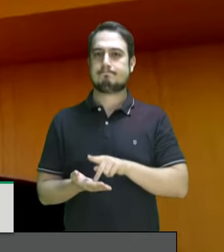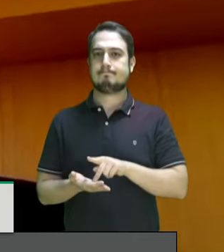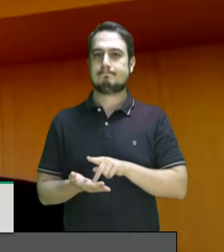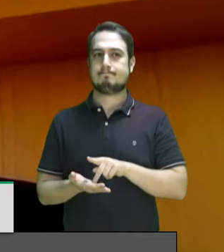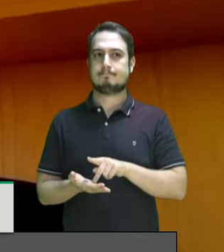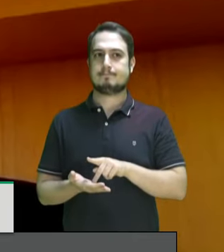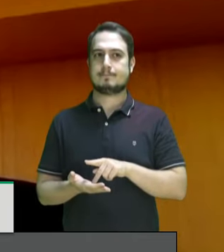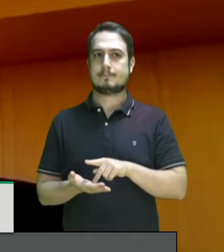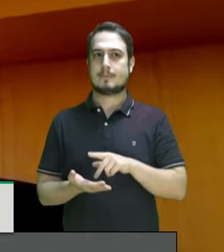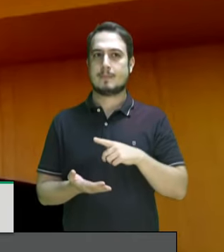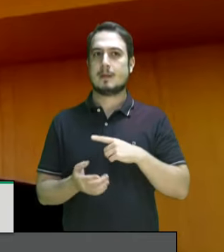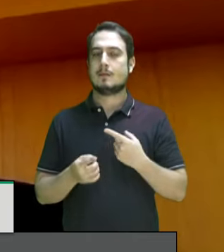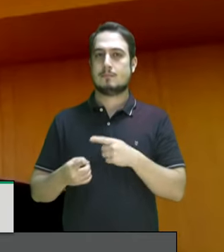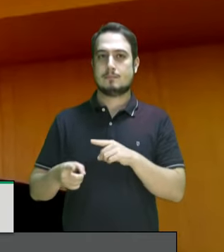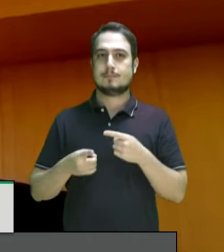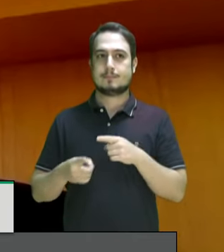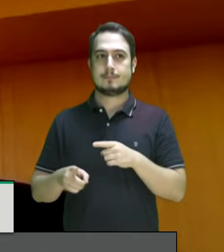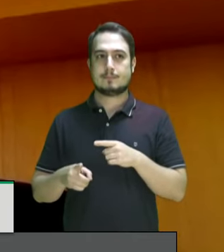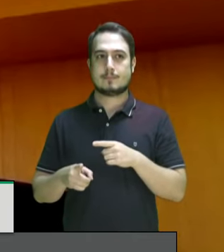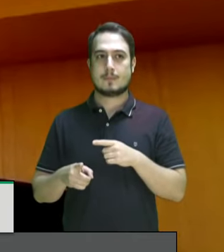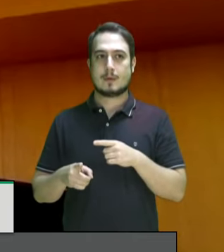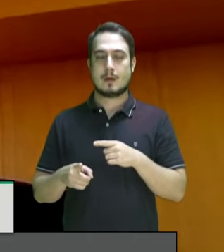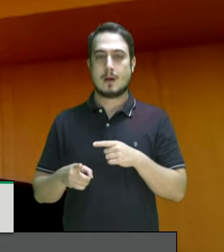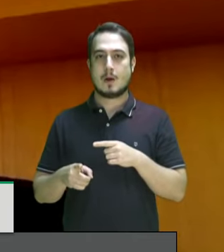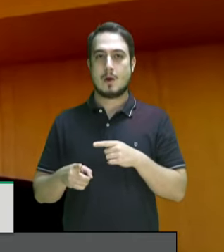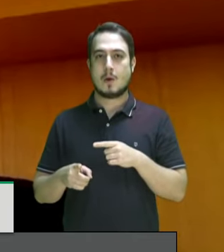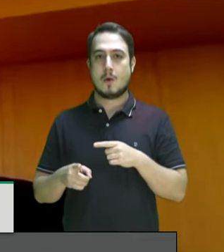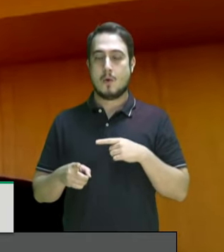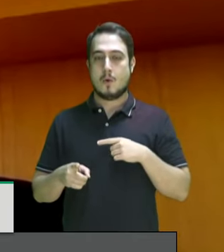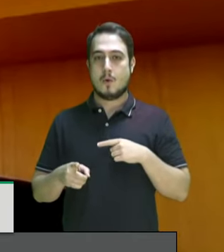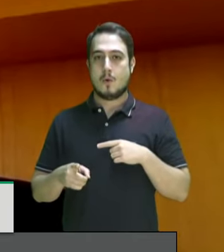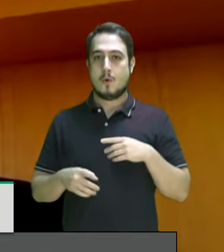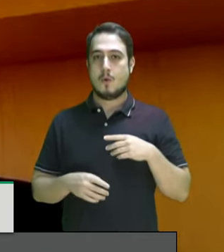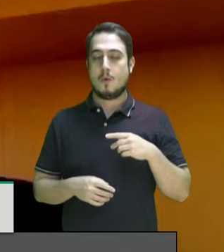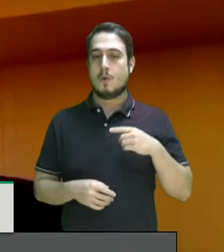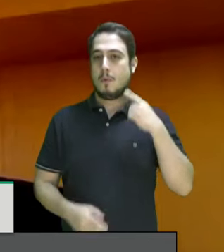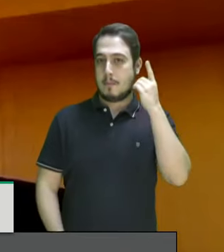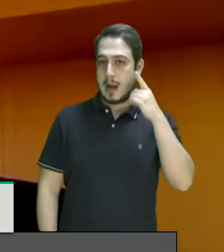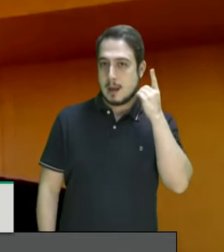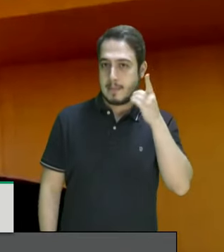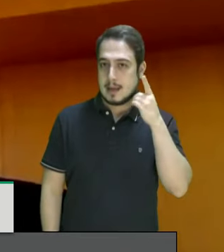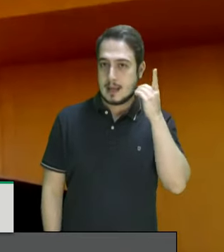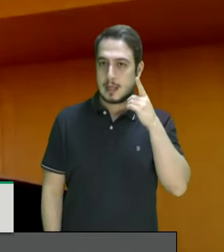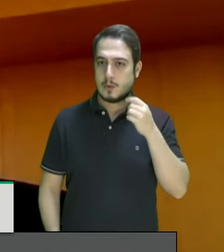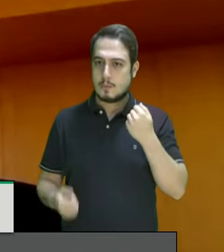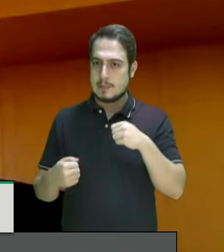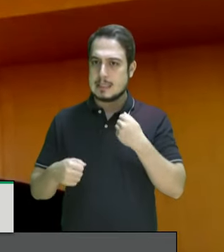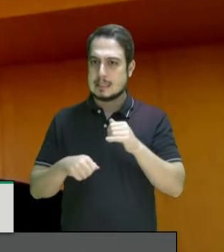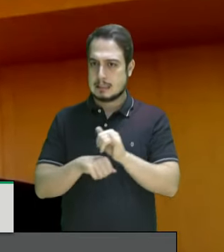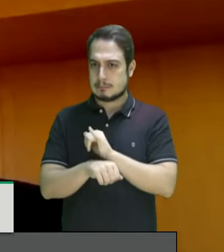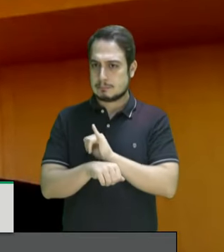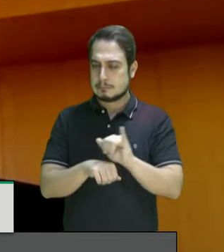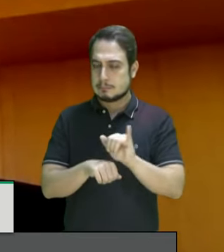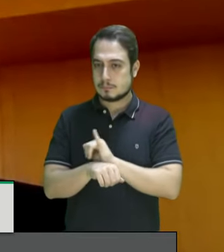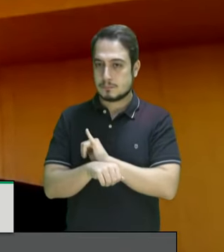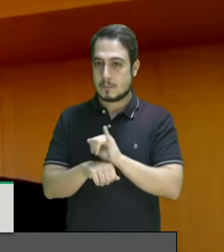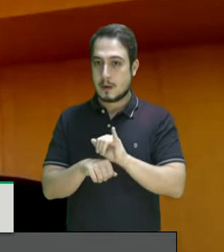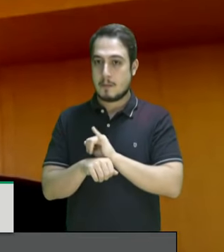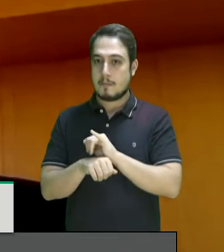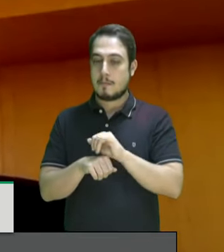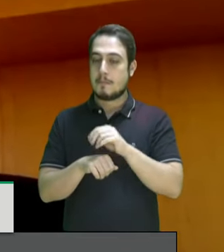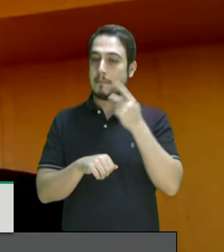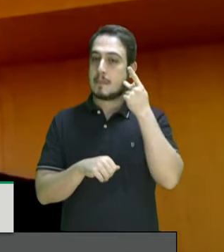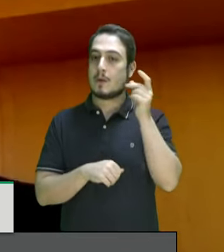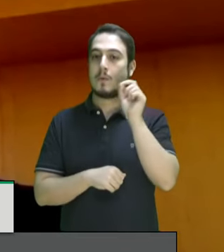você tem toda a razão em dizer que o parlamento deve ser um instrumento para